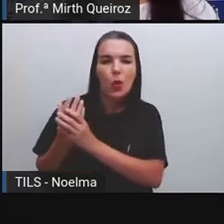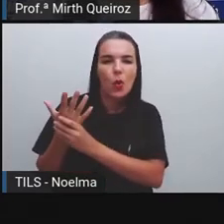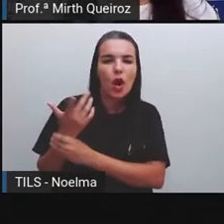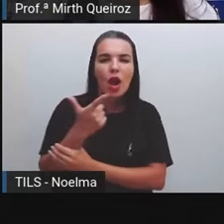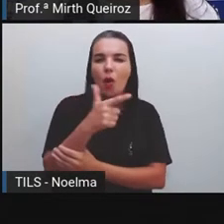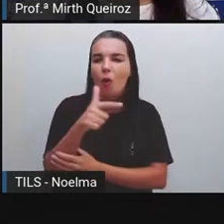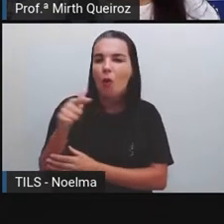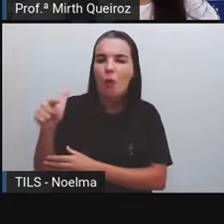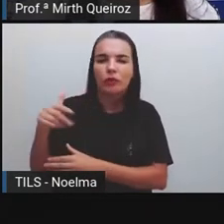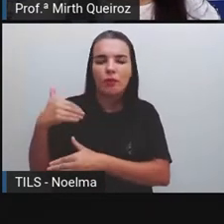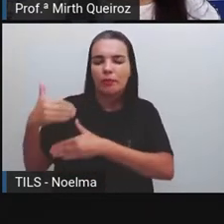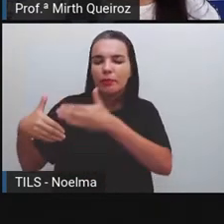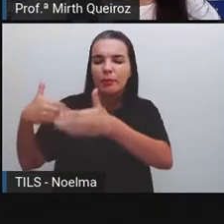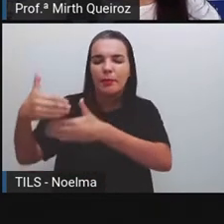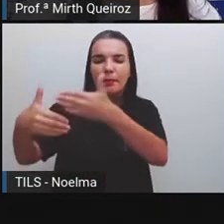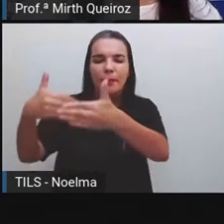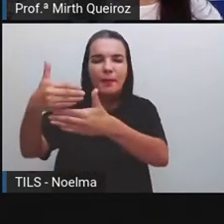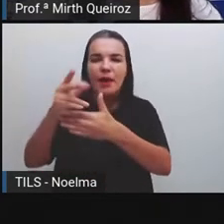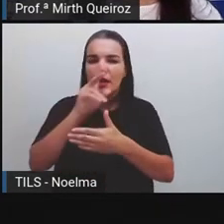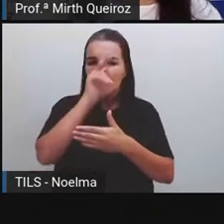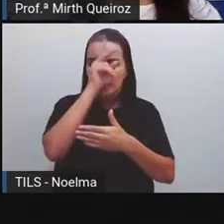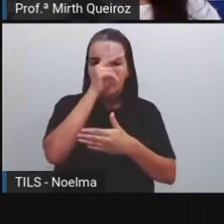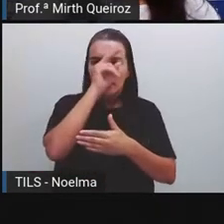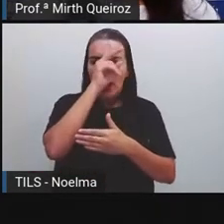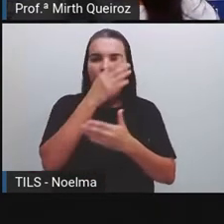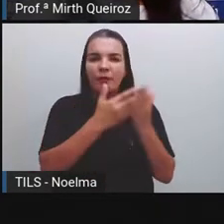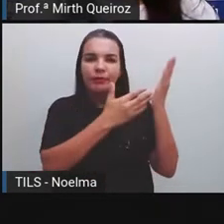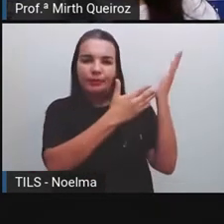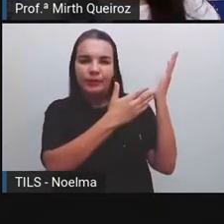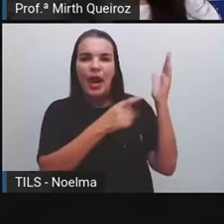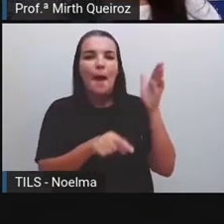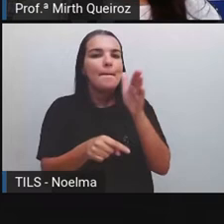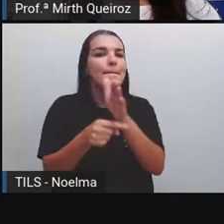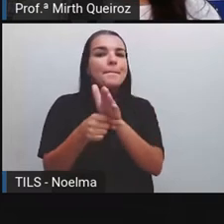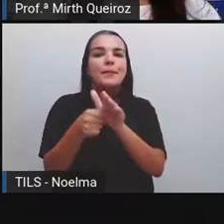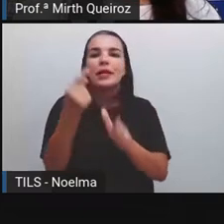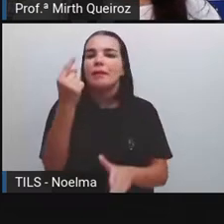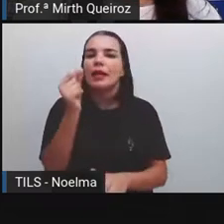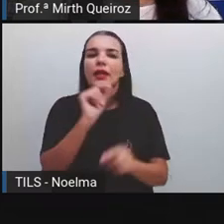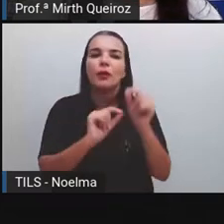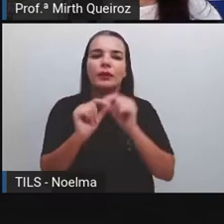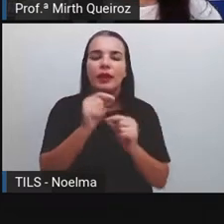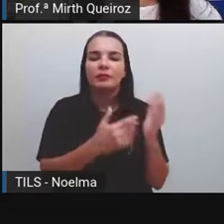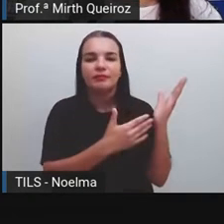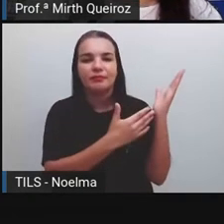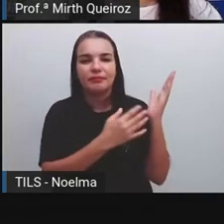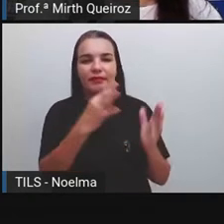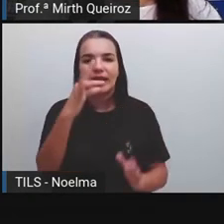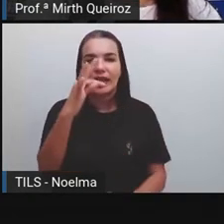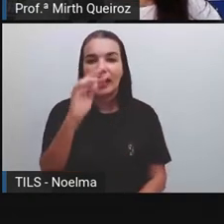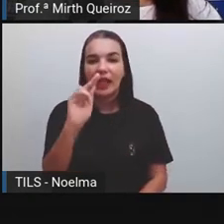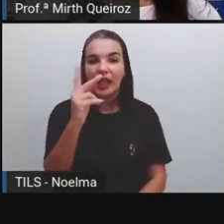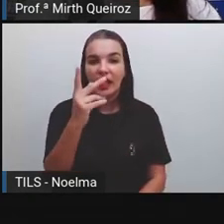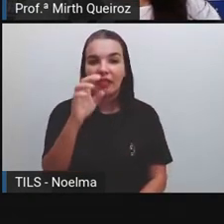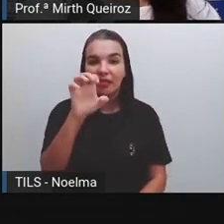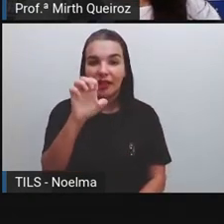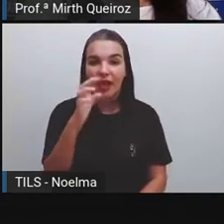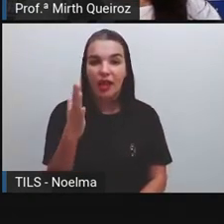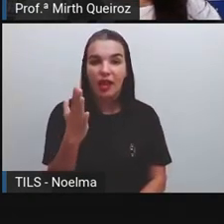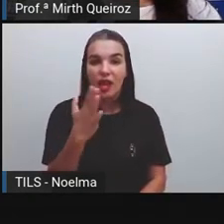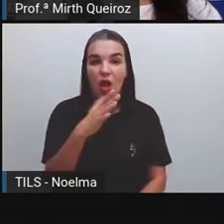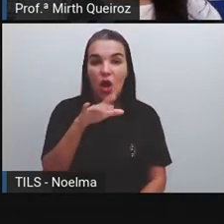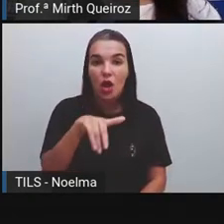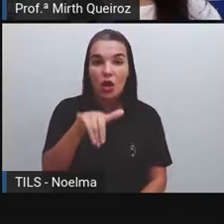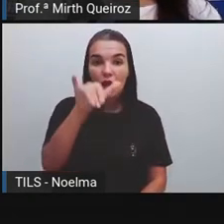outras histórias, né? Que é The Yellow Kid. E narrava as peripécias de uma criança que vivia nos guetos em Nova